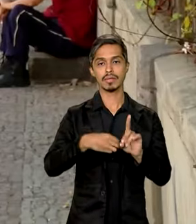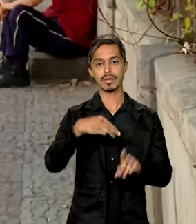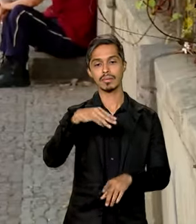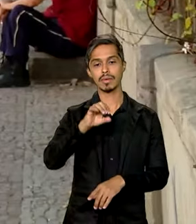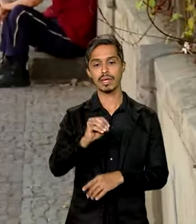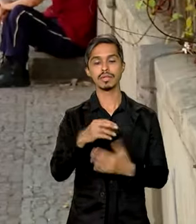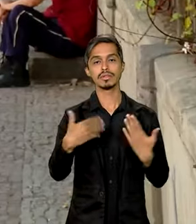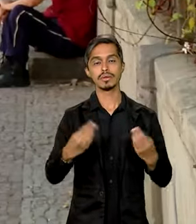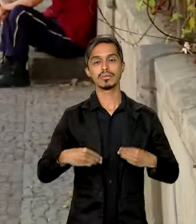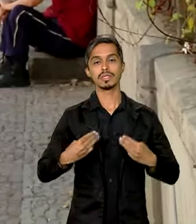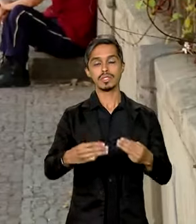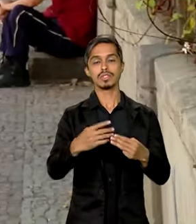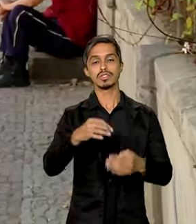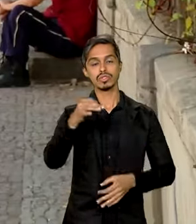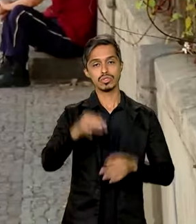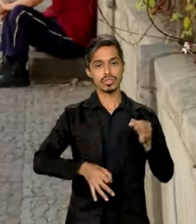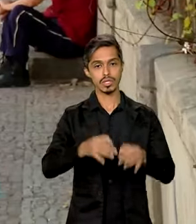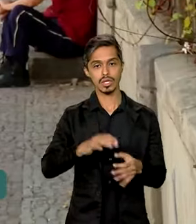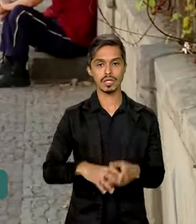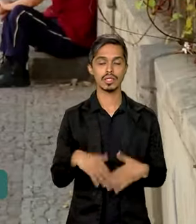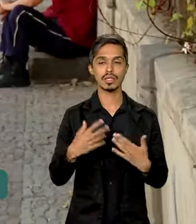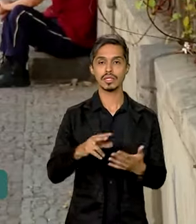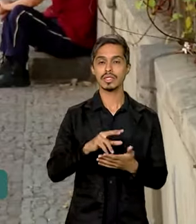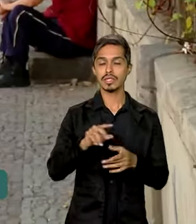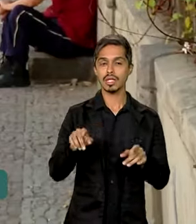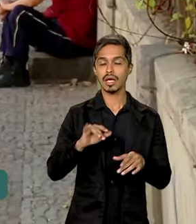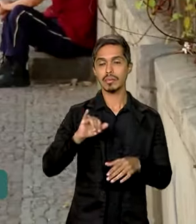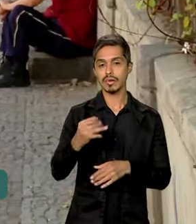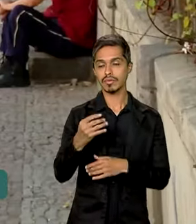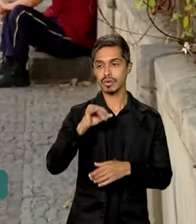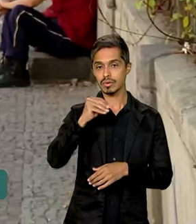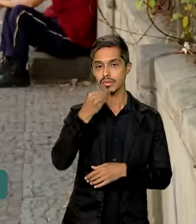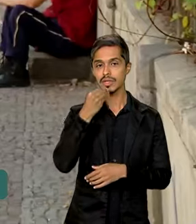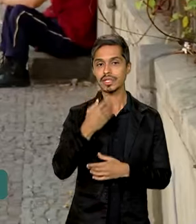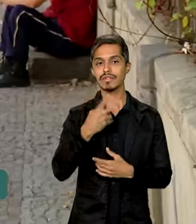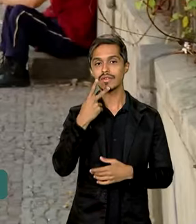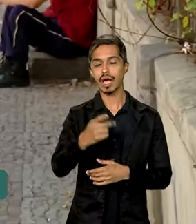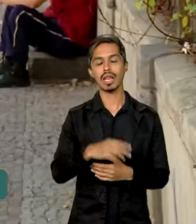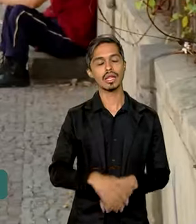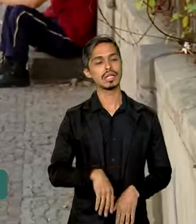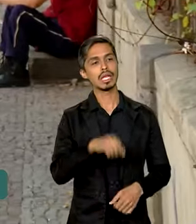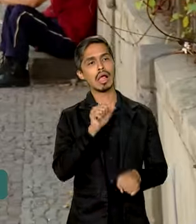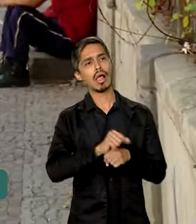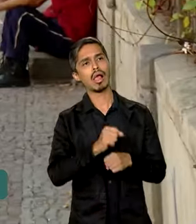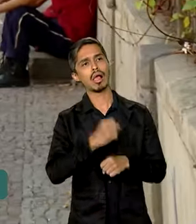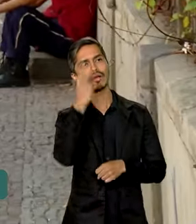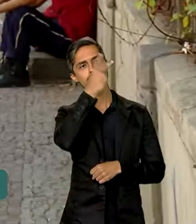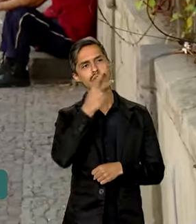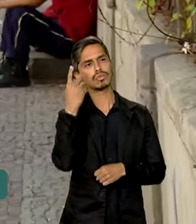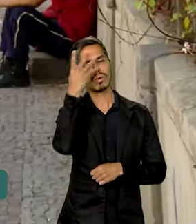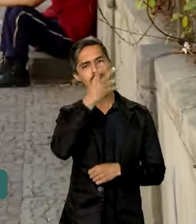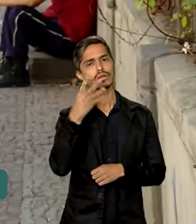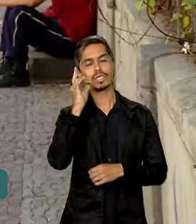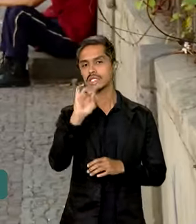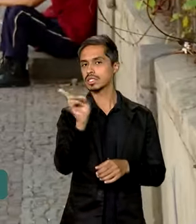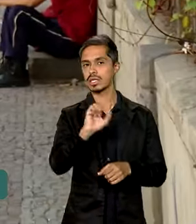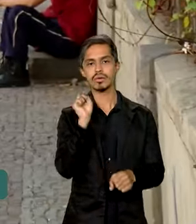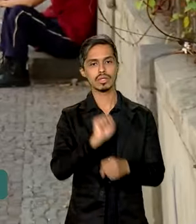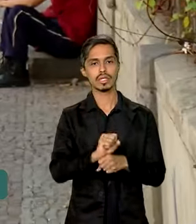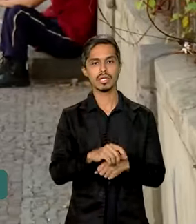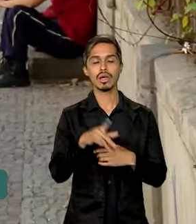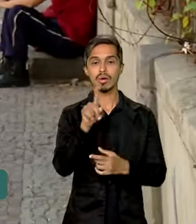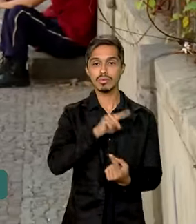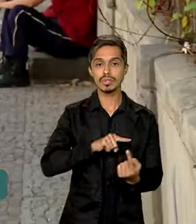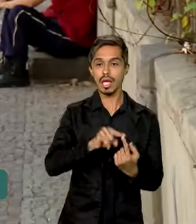Ministério da Justiça e Segurança Pública aproveitou a data para lançar a campanha Não Espere 24 Horas. O objetivo dessa campanha é